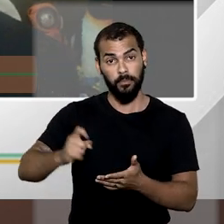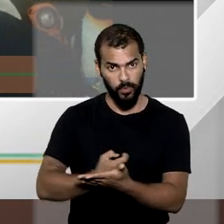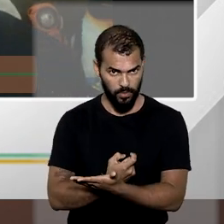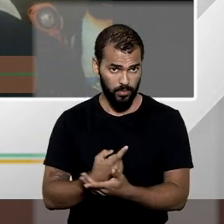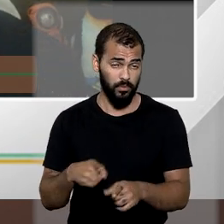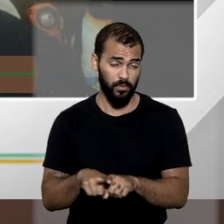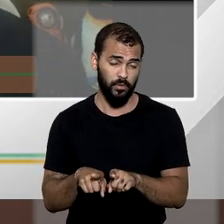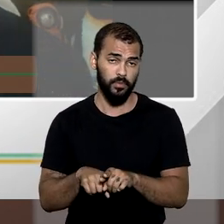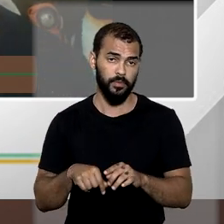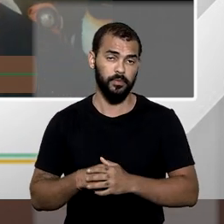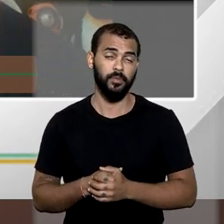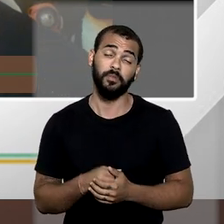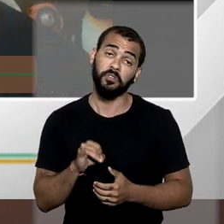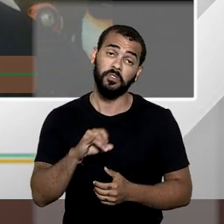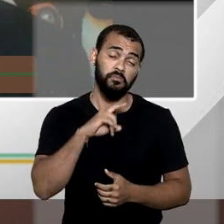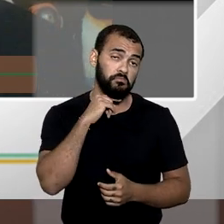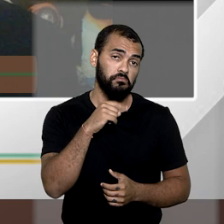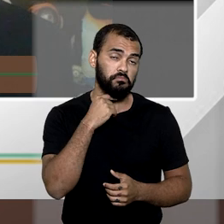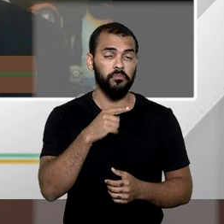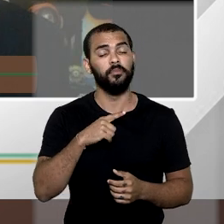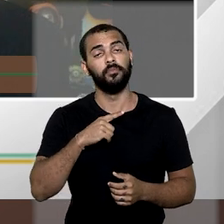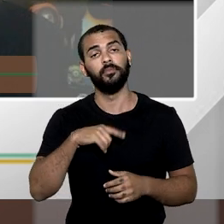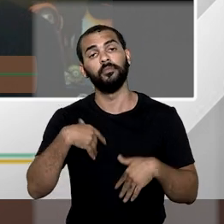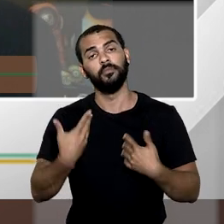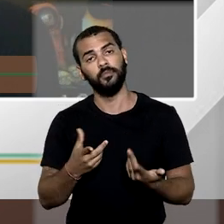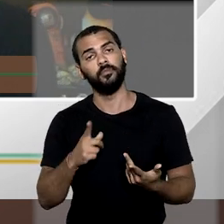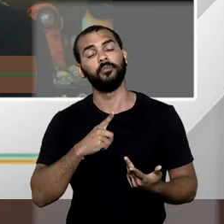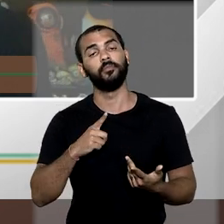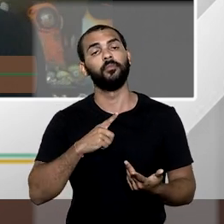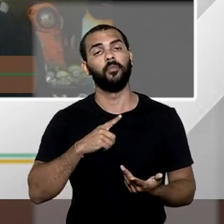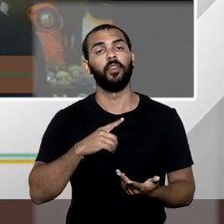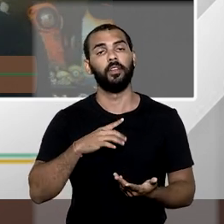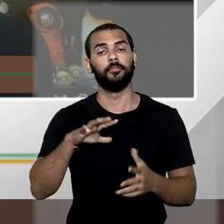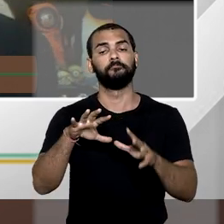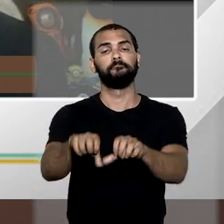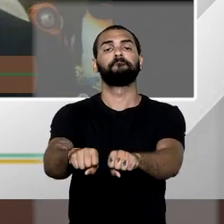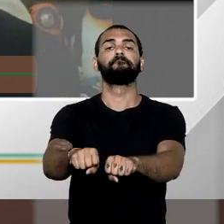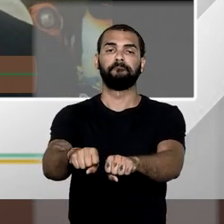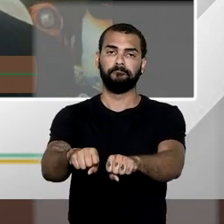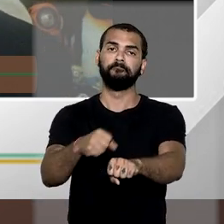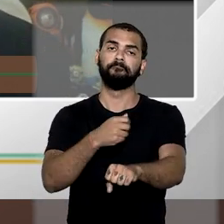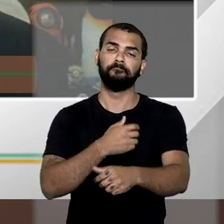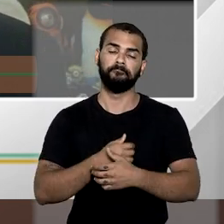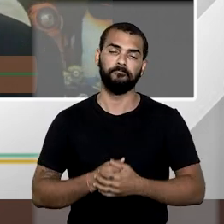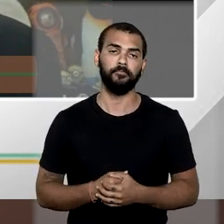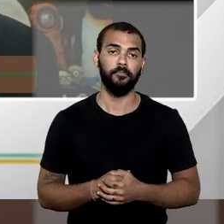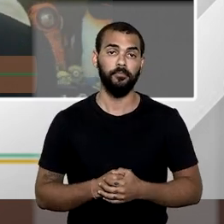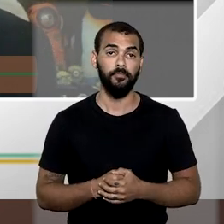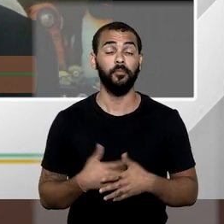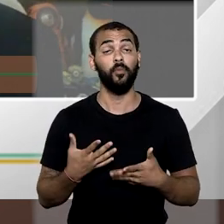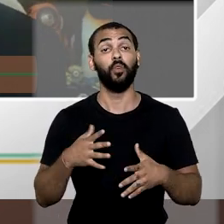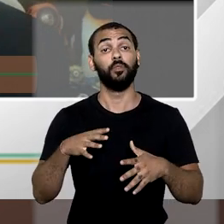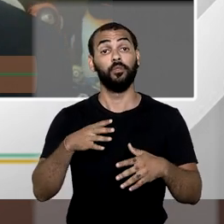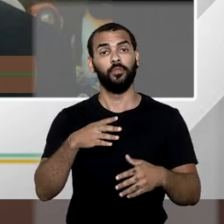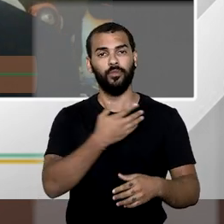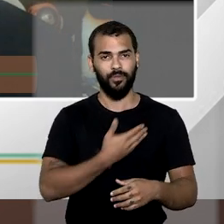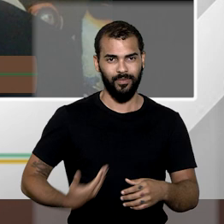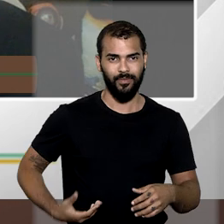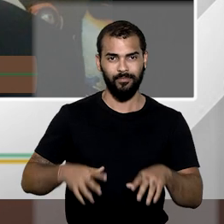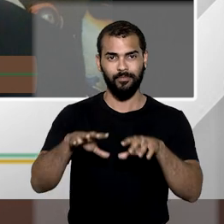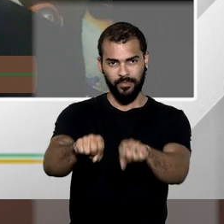finalmente, se nada der de certo, aplica-se, então, a desapropriação. Nesse caso da desapropriação